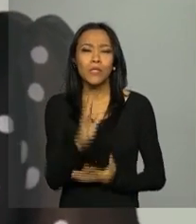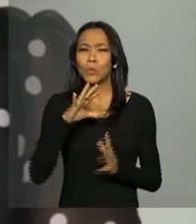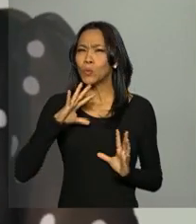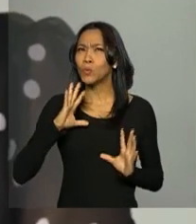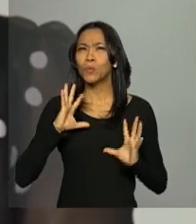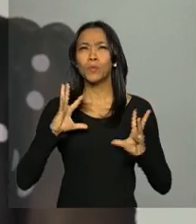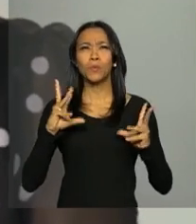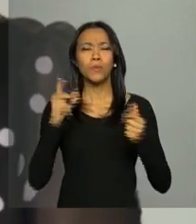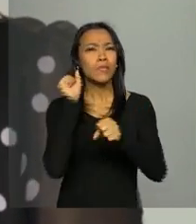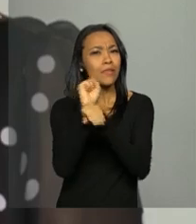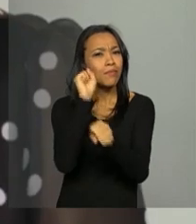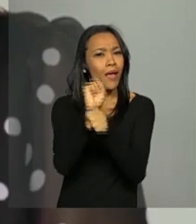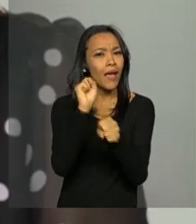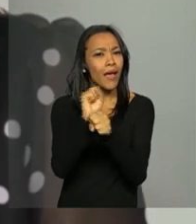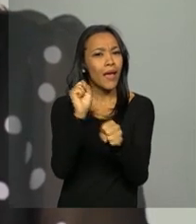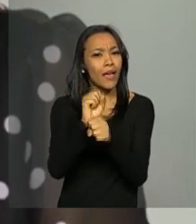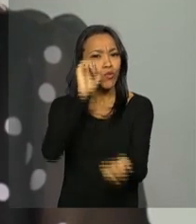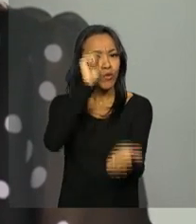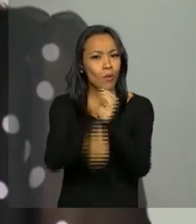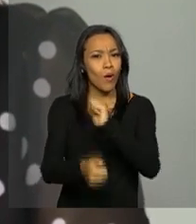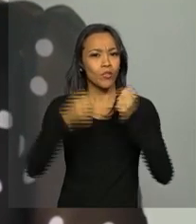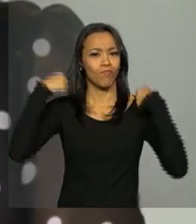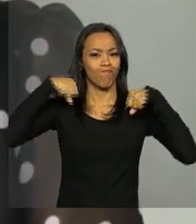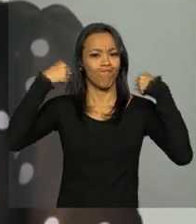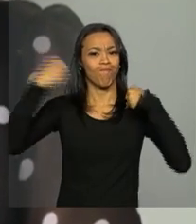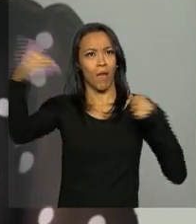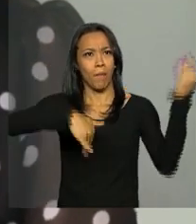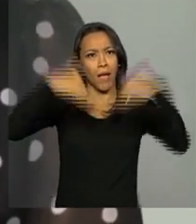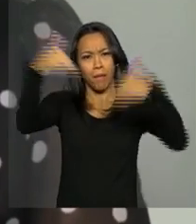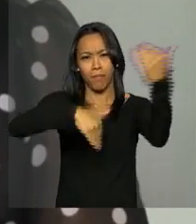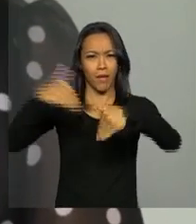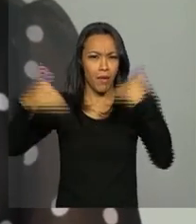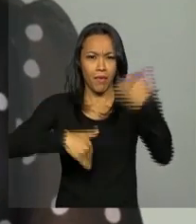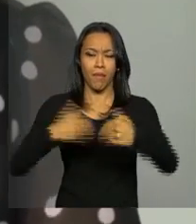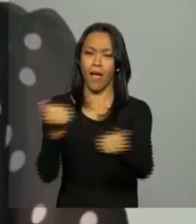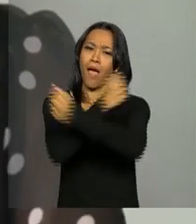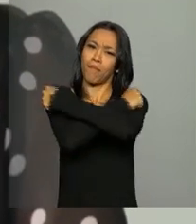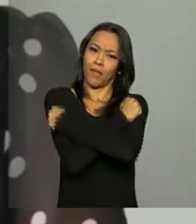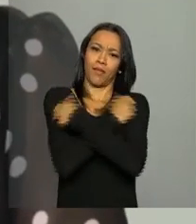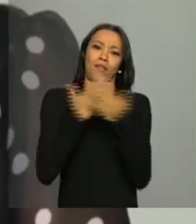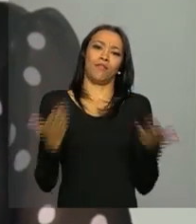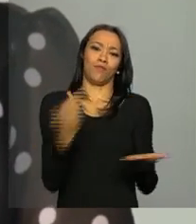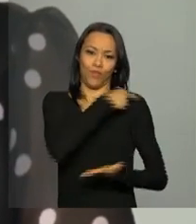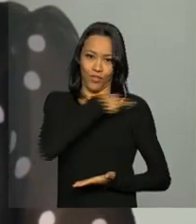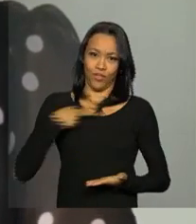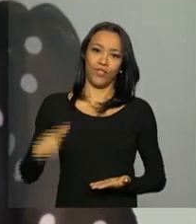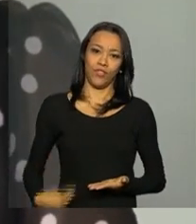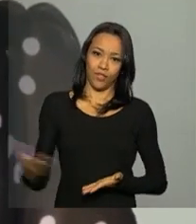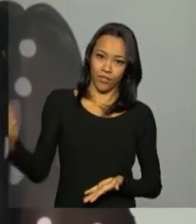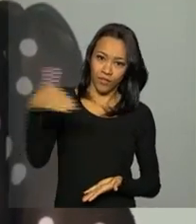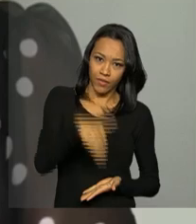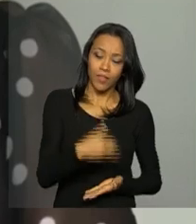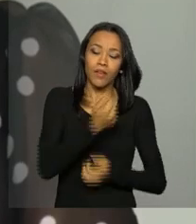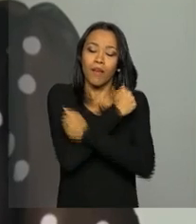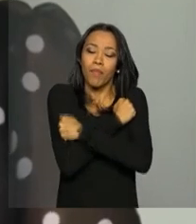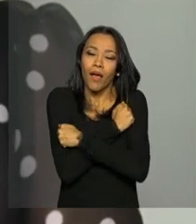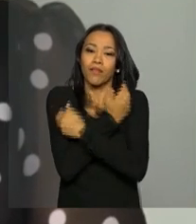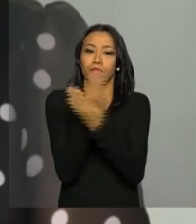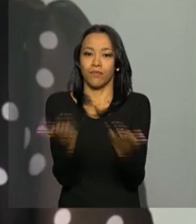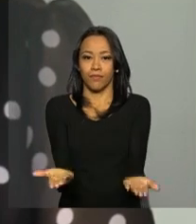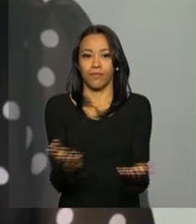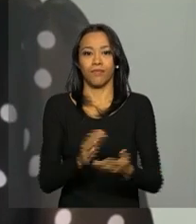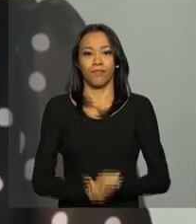aguarda os atletas e os torcedores chineses de braços abertos. Um grande abraço.